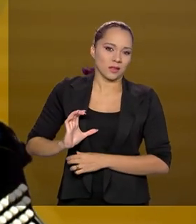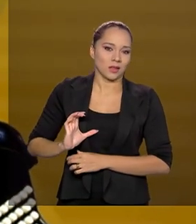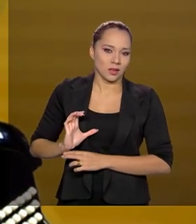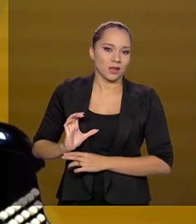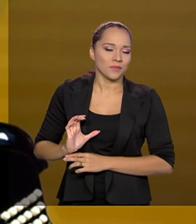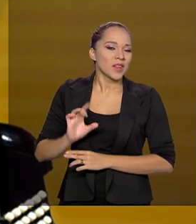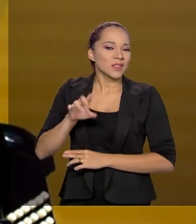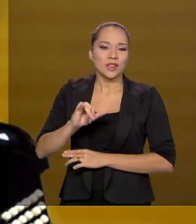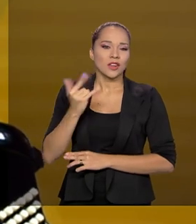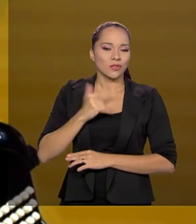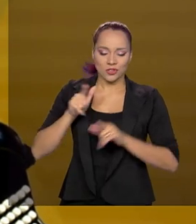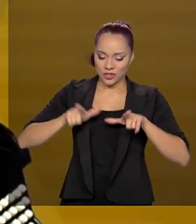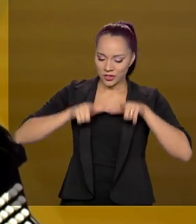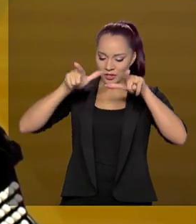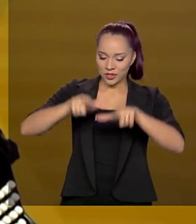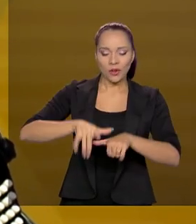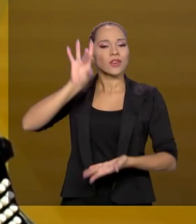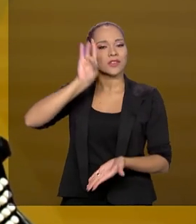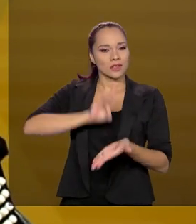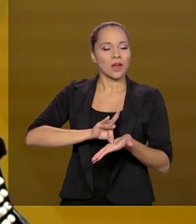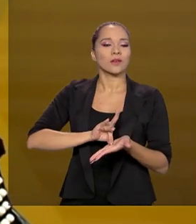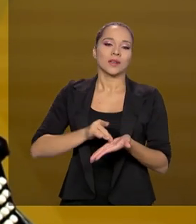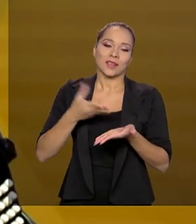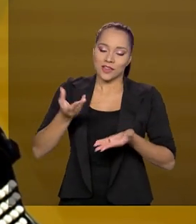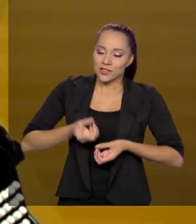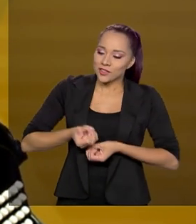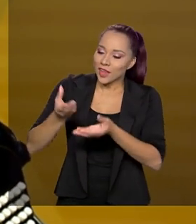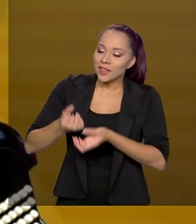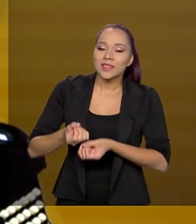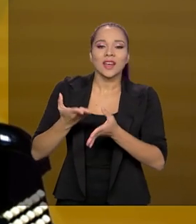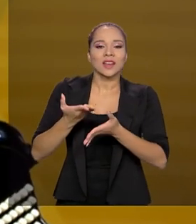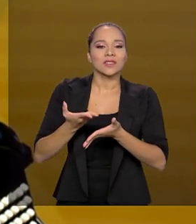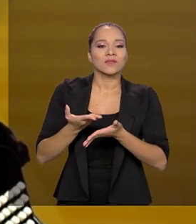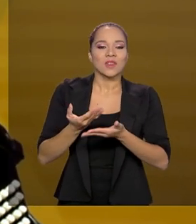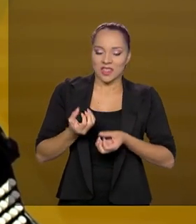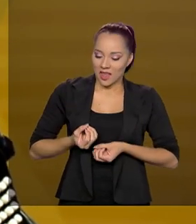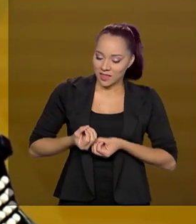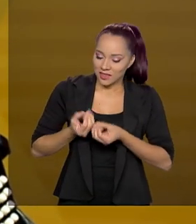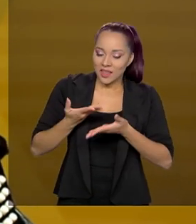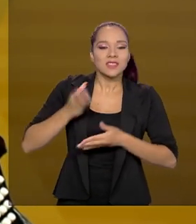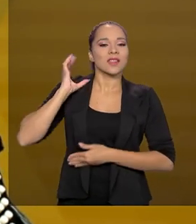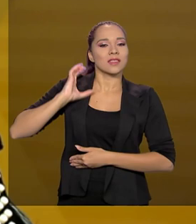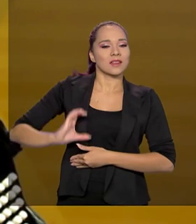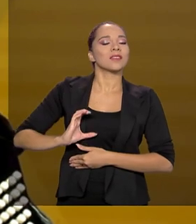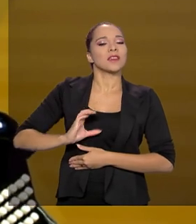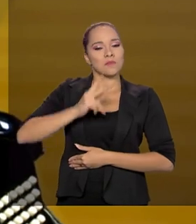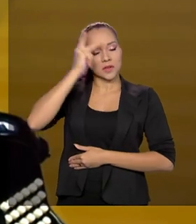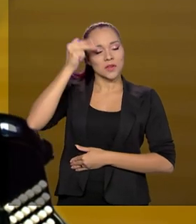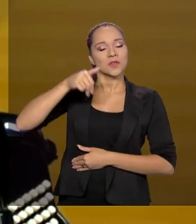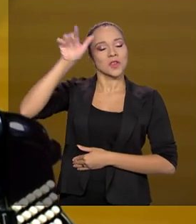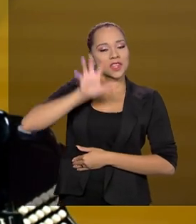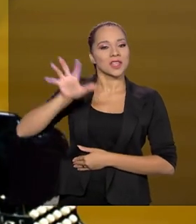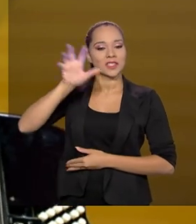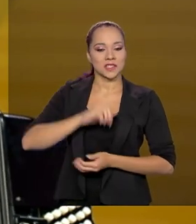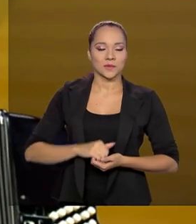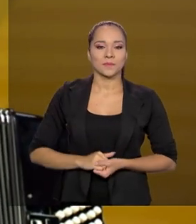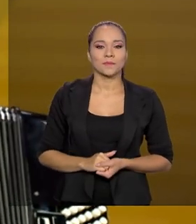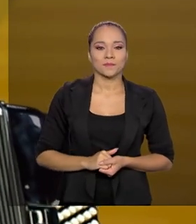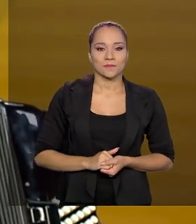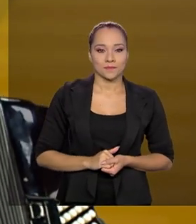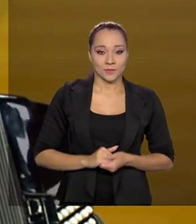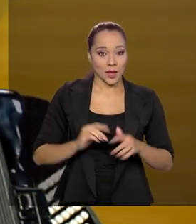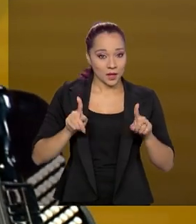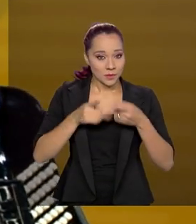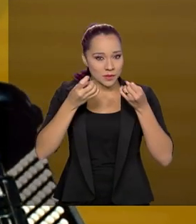se ele não tiver o título da terra. E é isso que a gente está fazendo. Estamos dando a cidadania ao homem do campo nordestino. Quando o